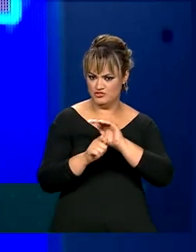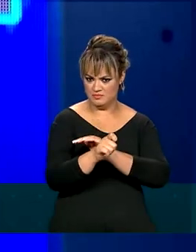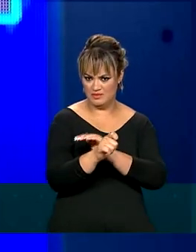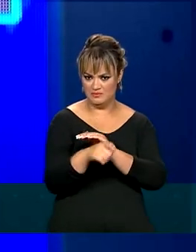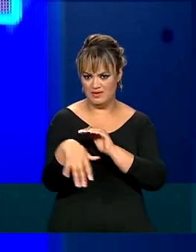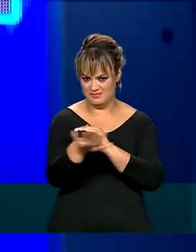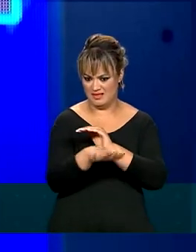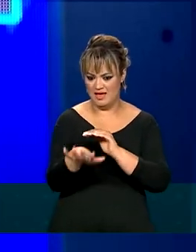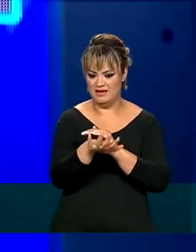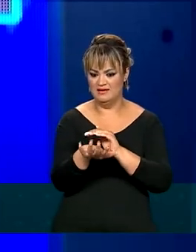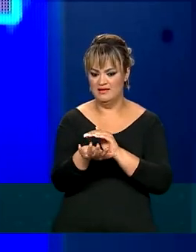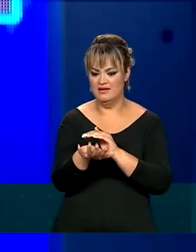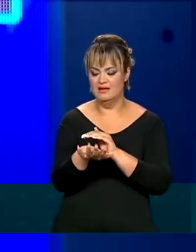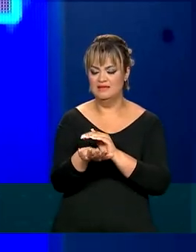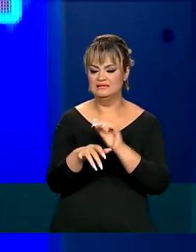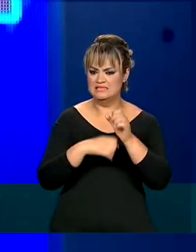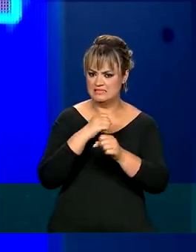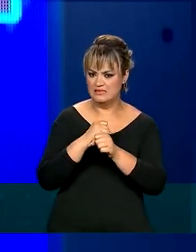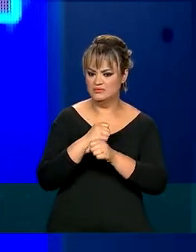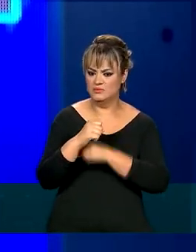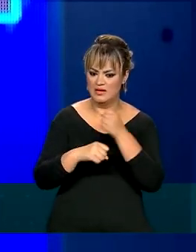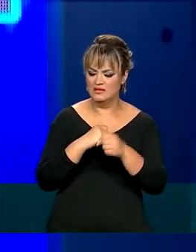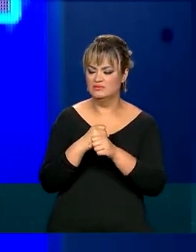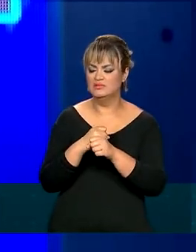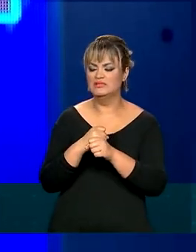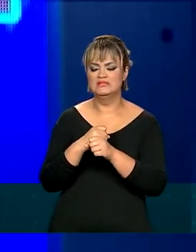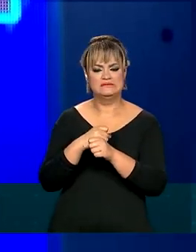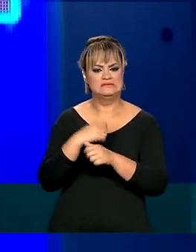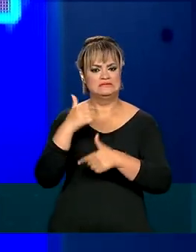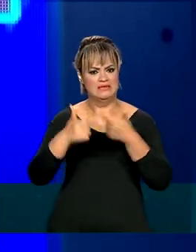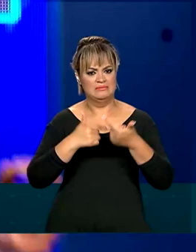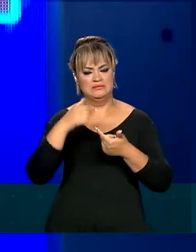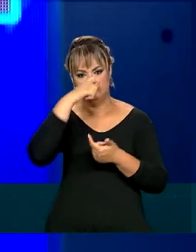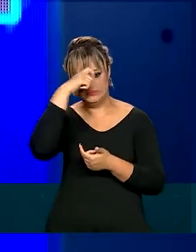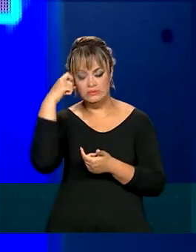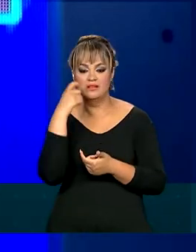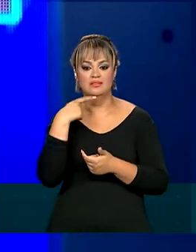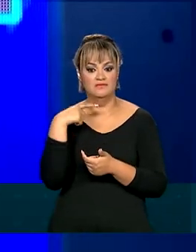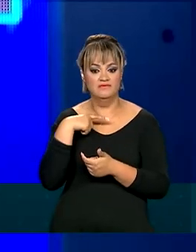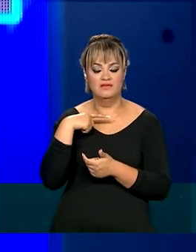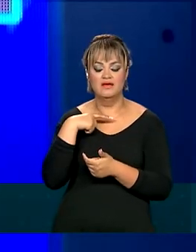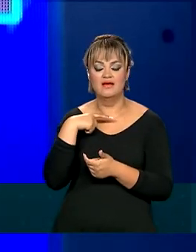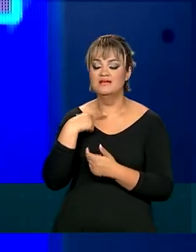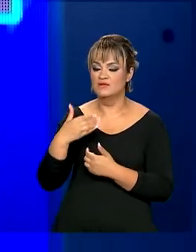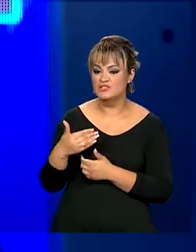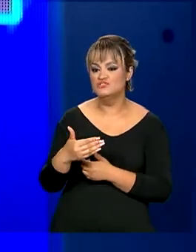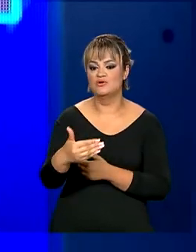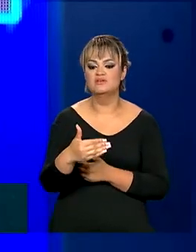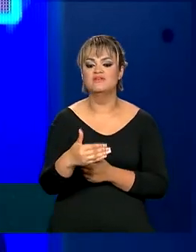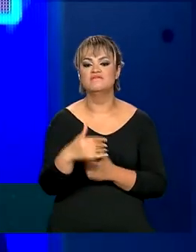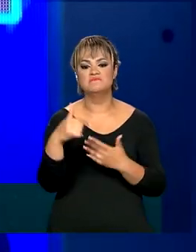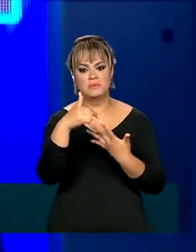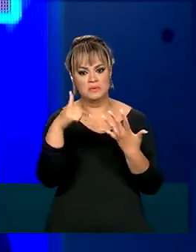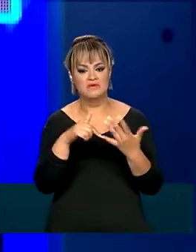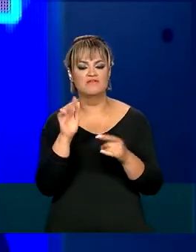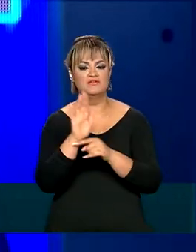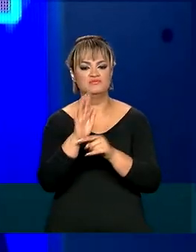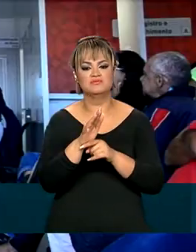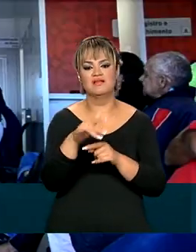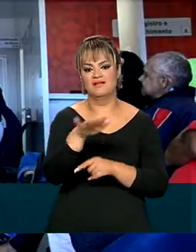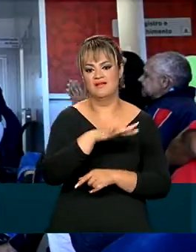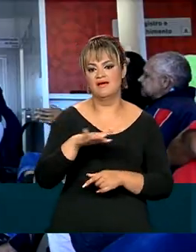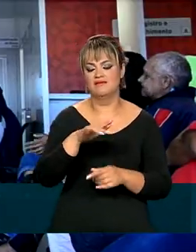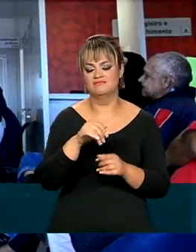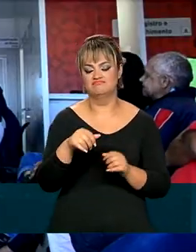feito, em estes anos que tem sido muito trabalho, vai ser e será de muito benefício para as nossas regiões das